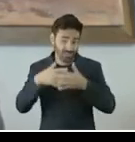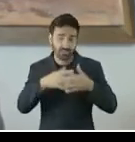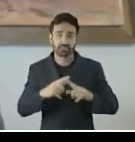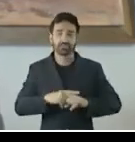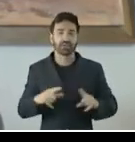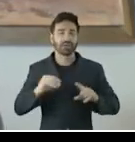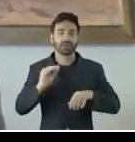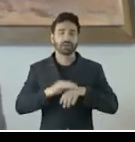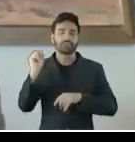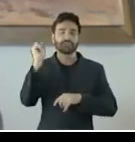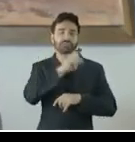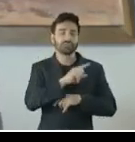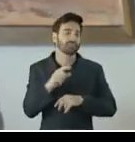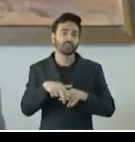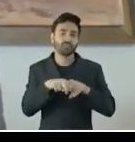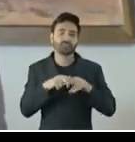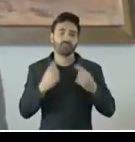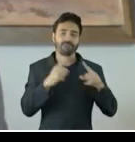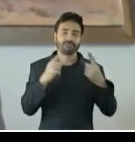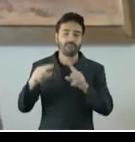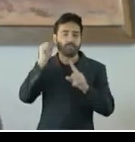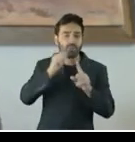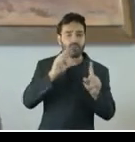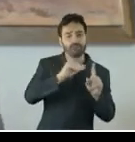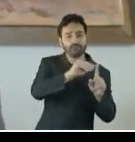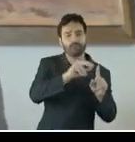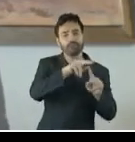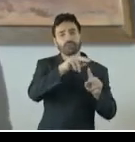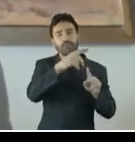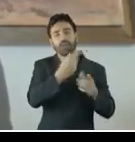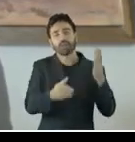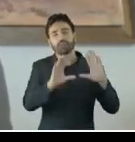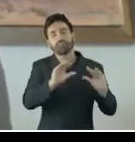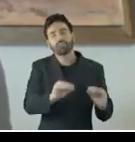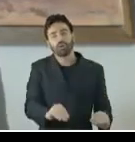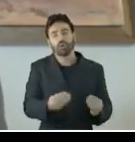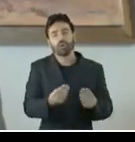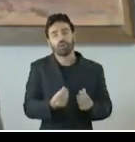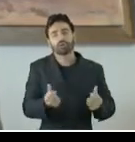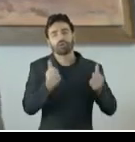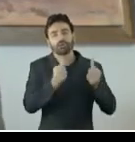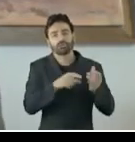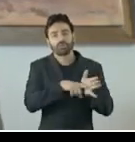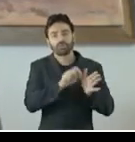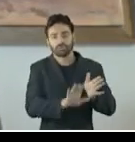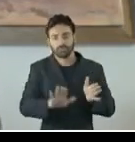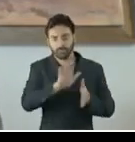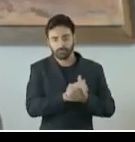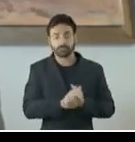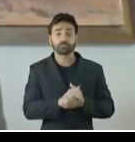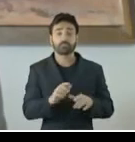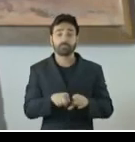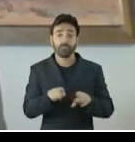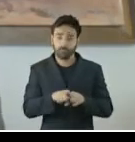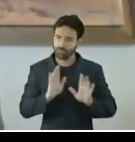atratividade desse campo para as mulheres, afetando a qualidade da pesquisa nacional. Levou-se em conta ainda a existência de